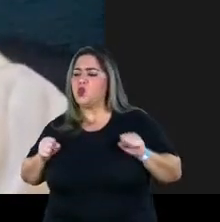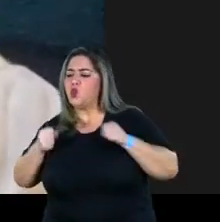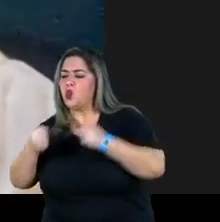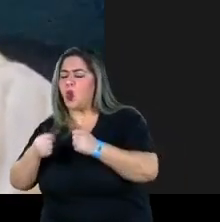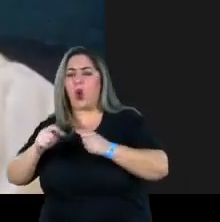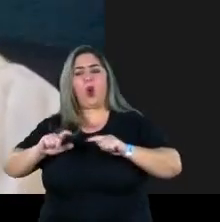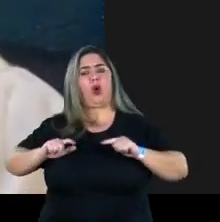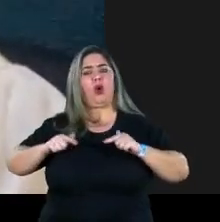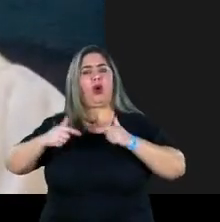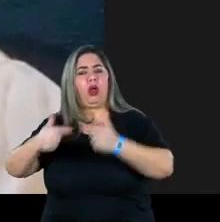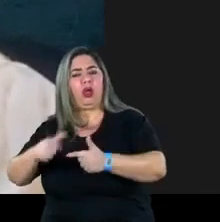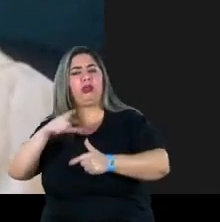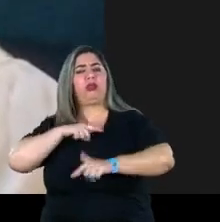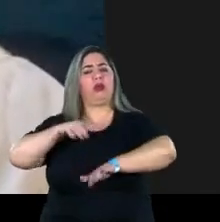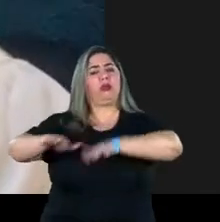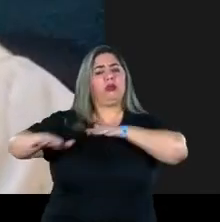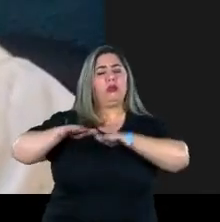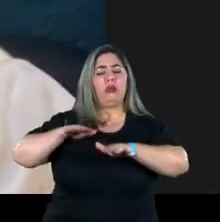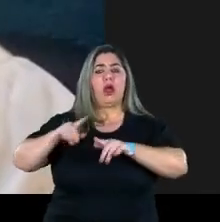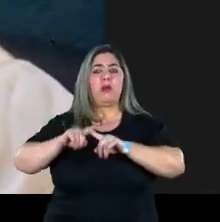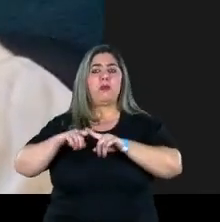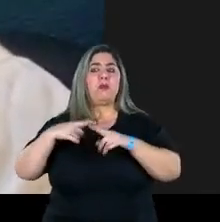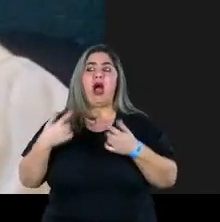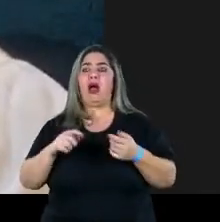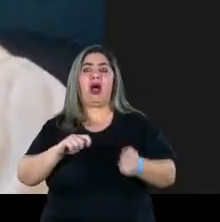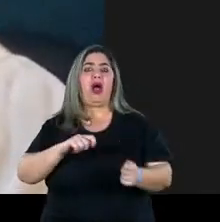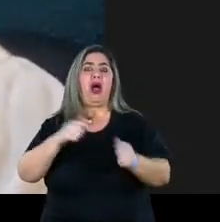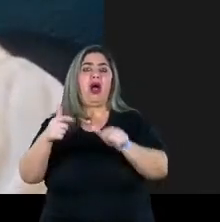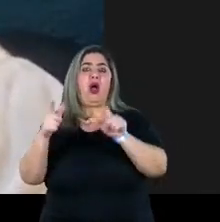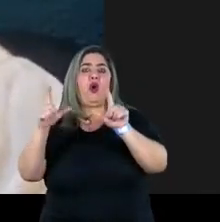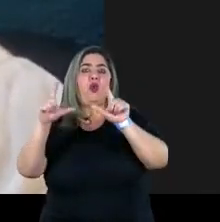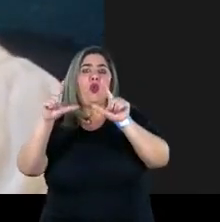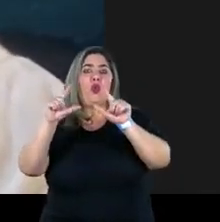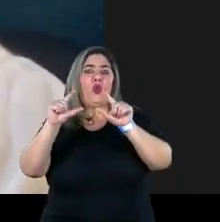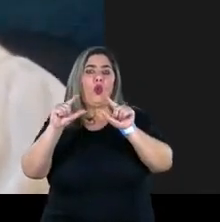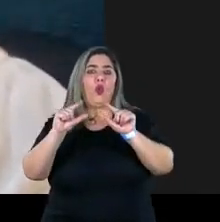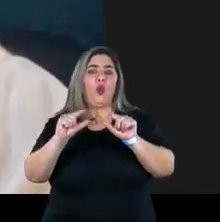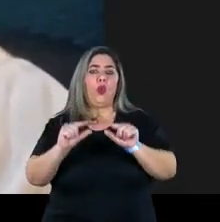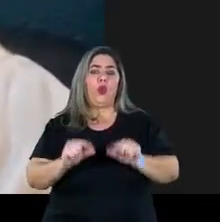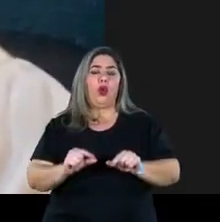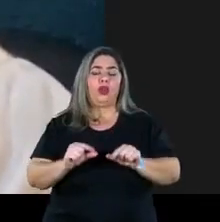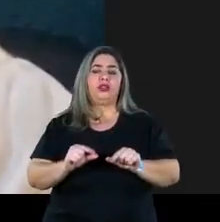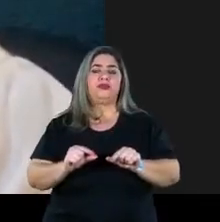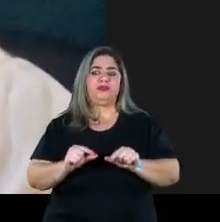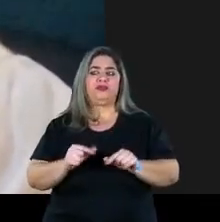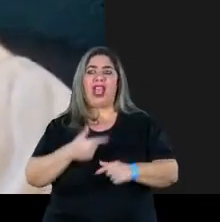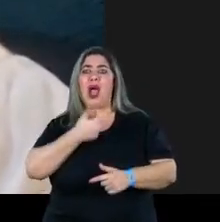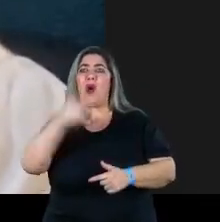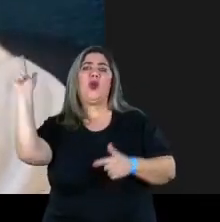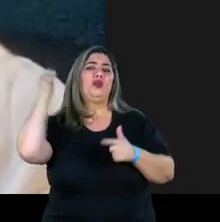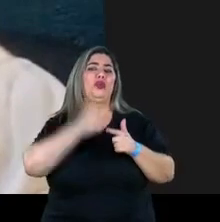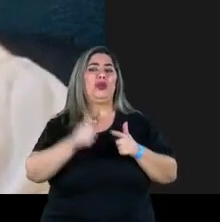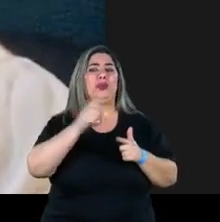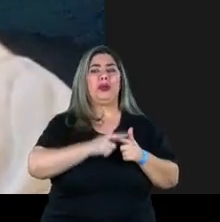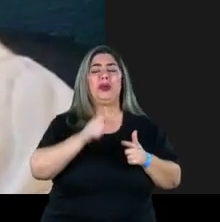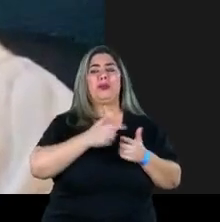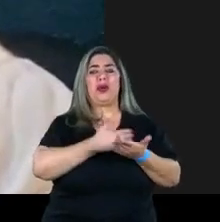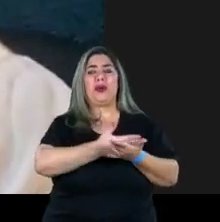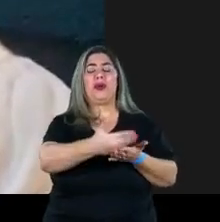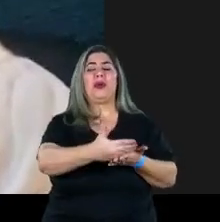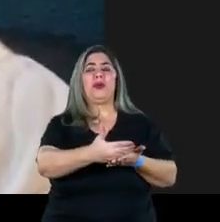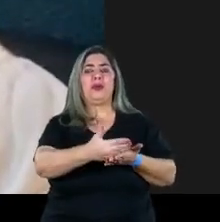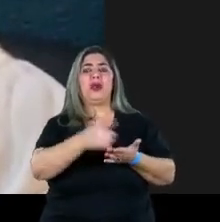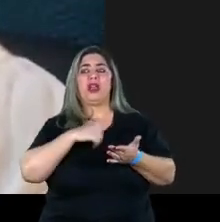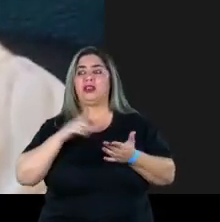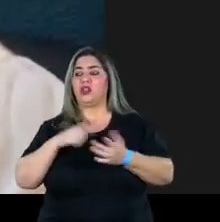visibilidade das ações e tudo, só que daqui a pouco as doações diminuem, daqui a pouco as questões são outras e a gente tira